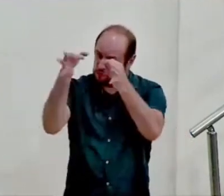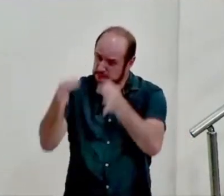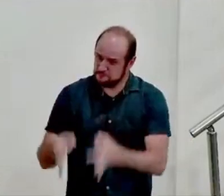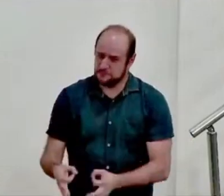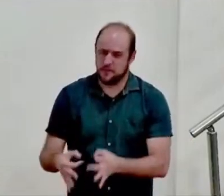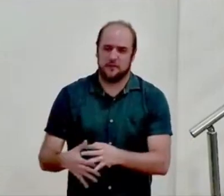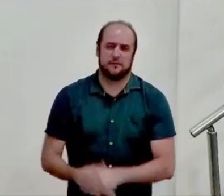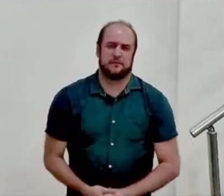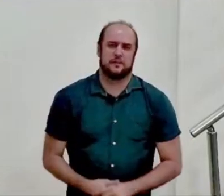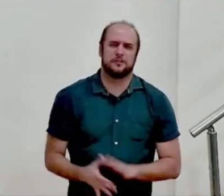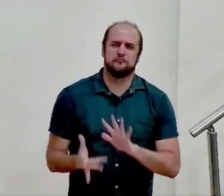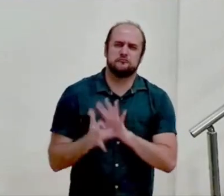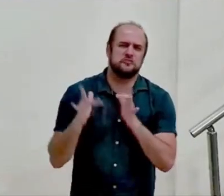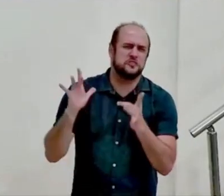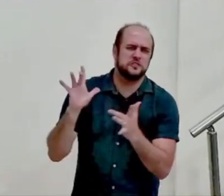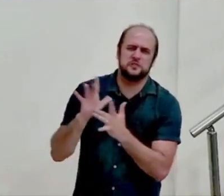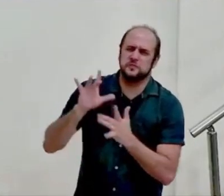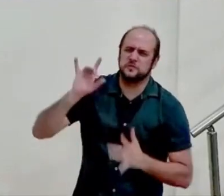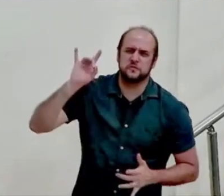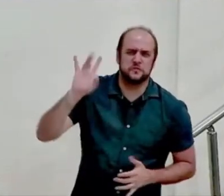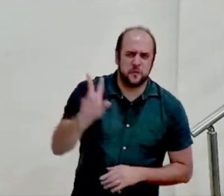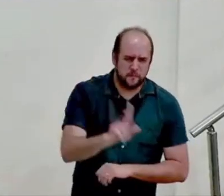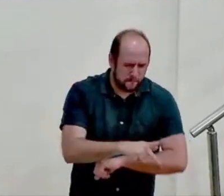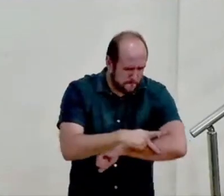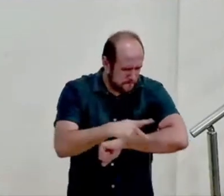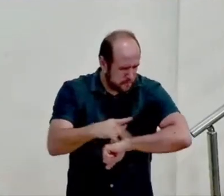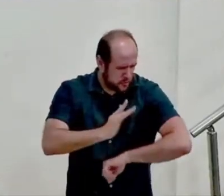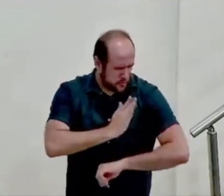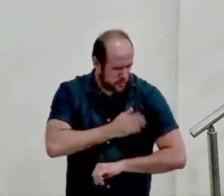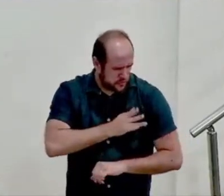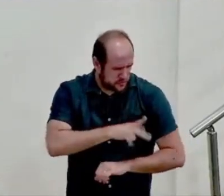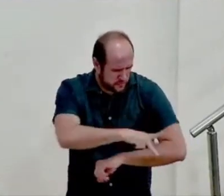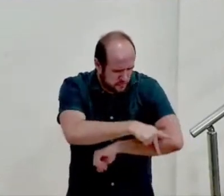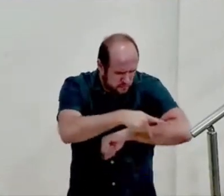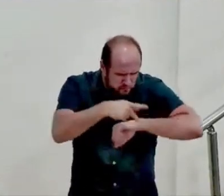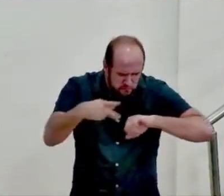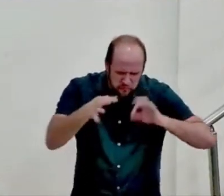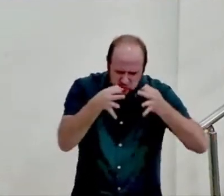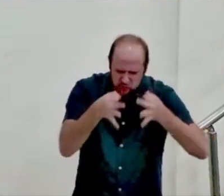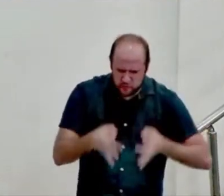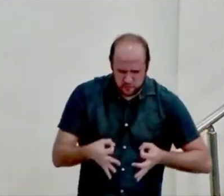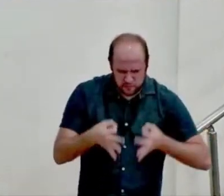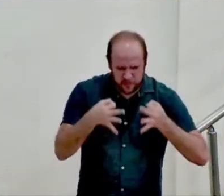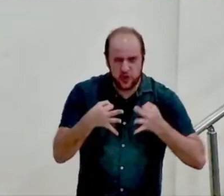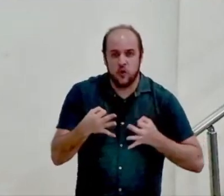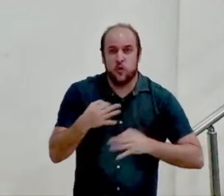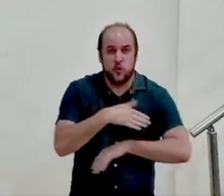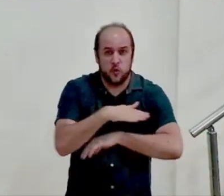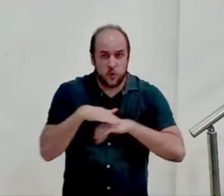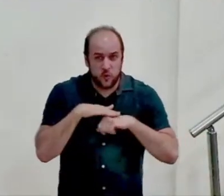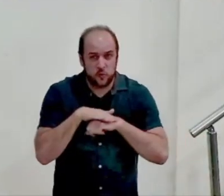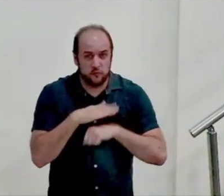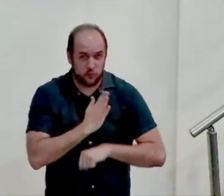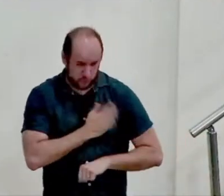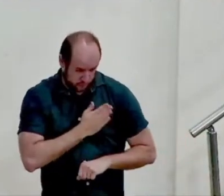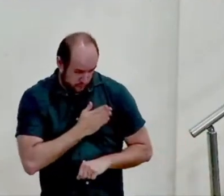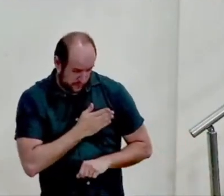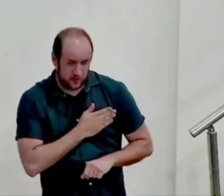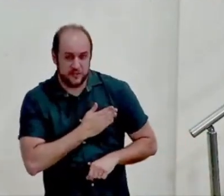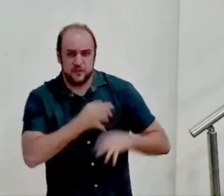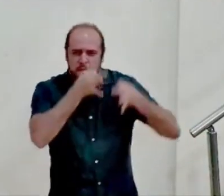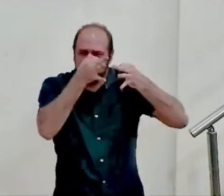Ele era absolutamente puro de coração seu coração nunca discutiu nada além da verdade de Deus